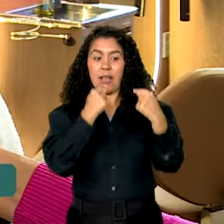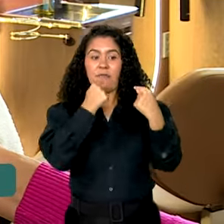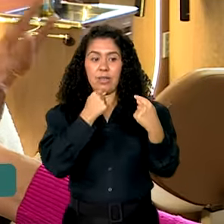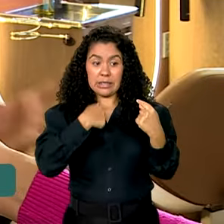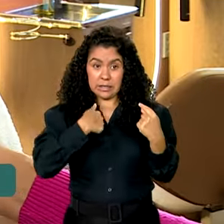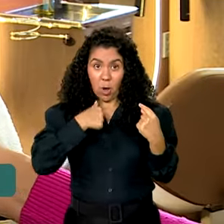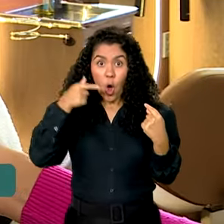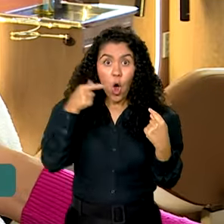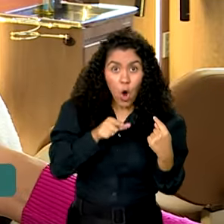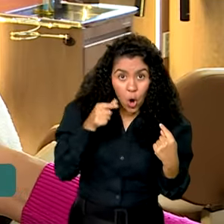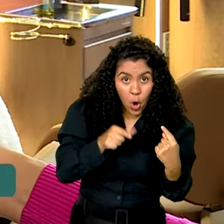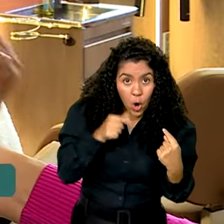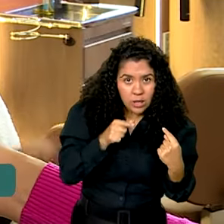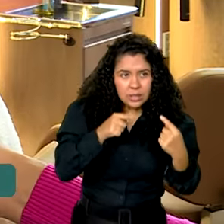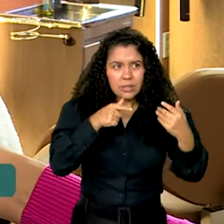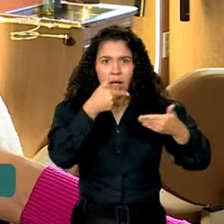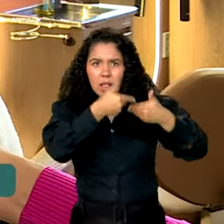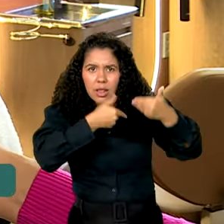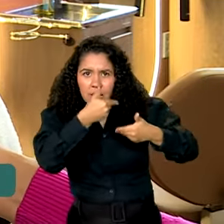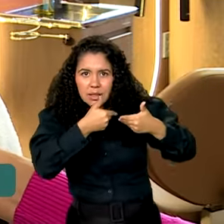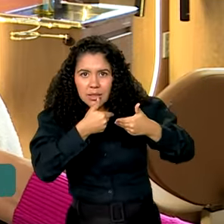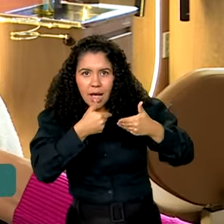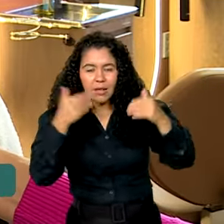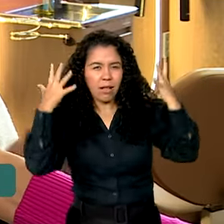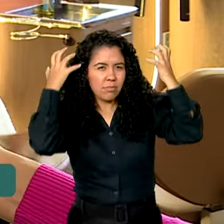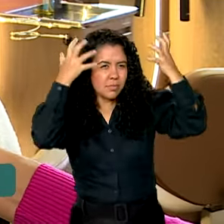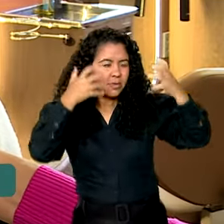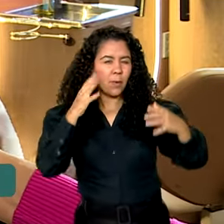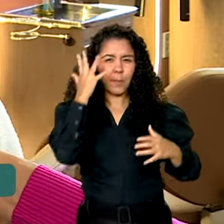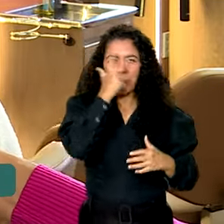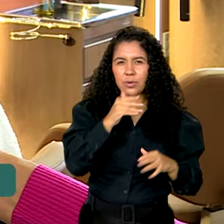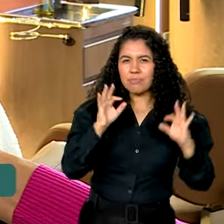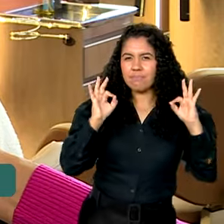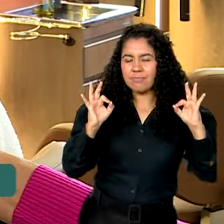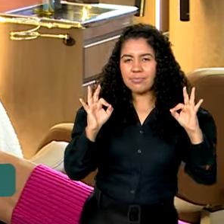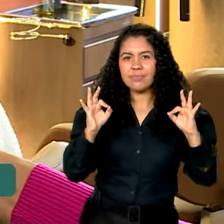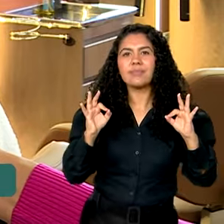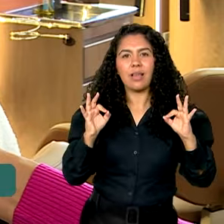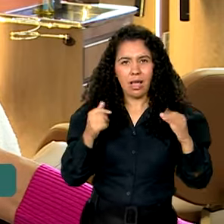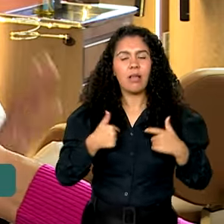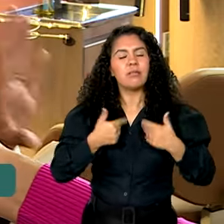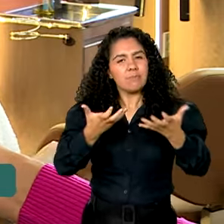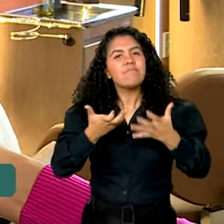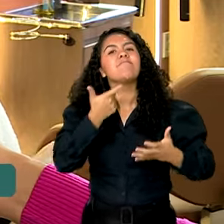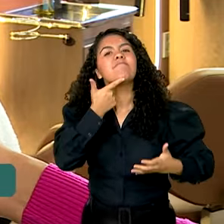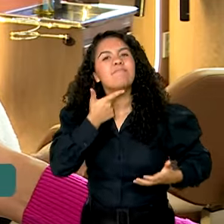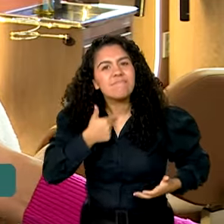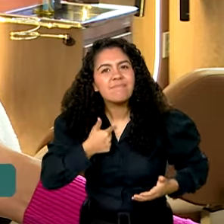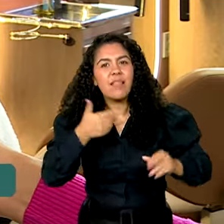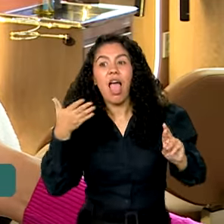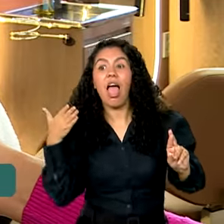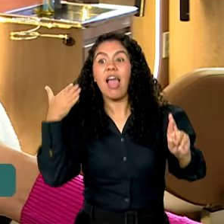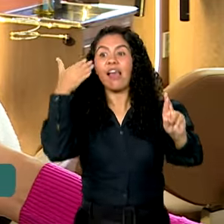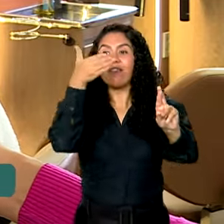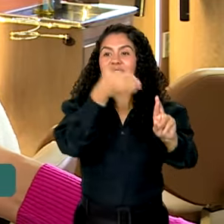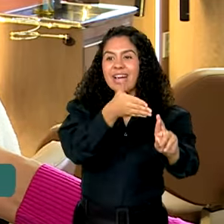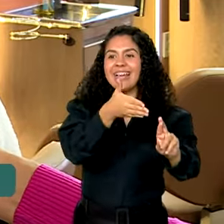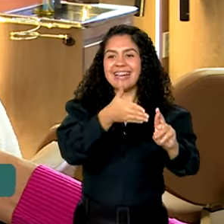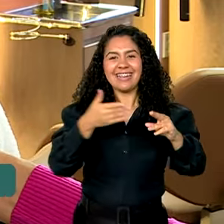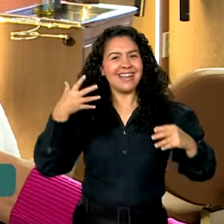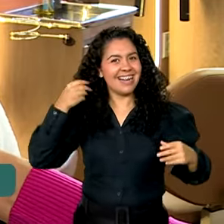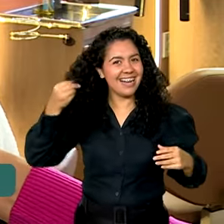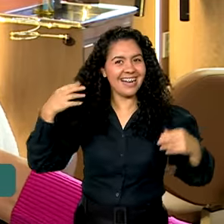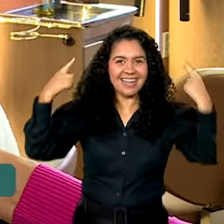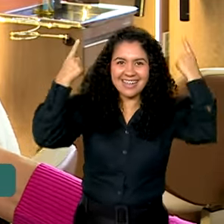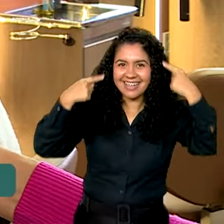conseguisse tratar e ter cabelos bonitos, crespos, cacheados como era, eu ia ser a referência dos cabelos cacheados de